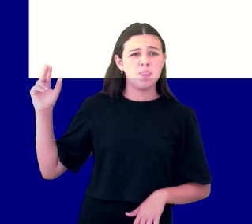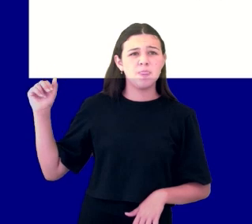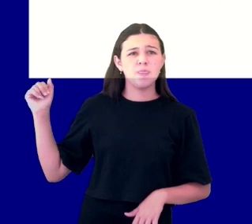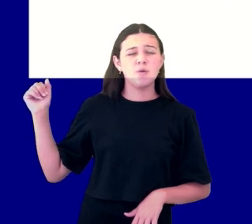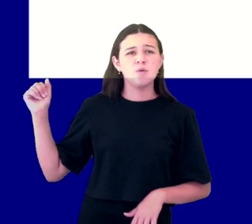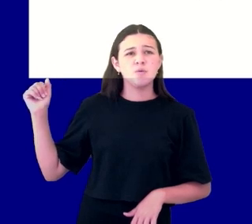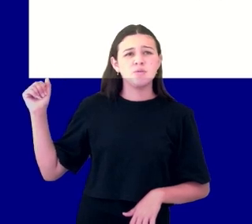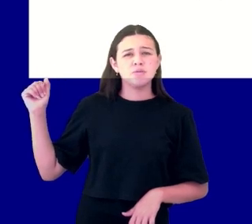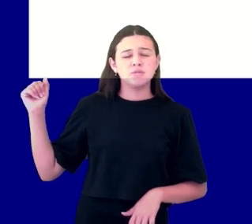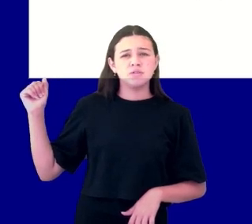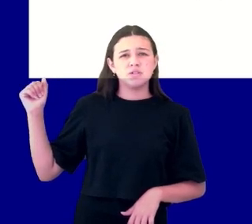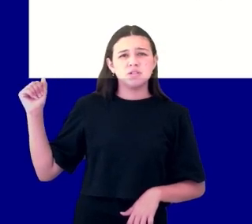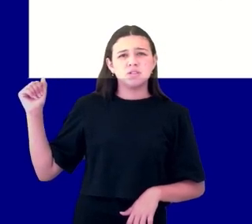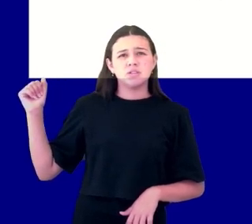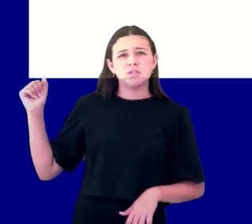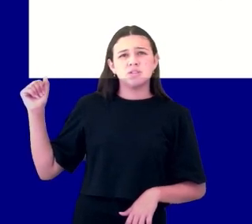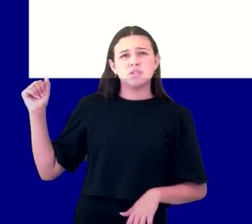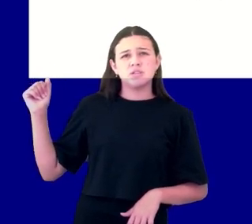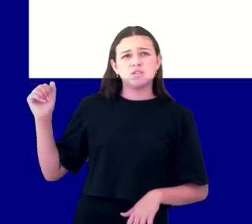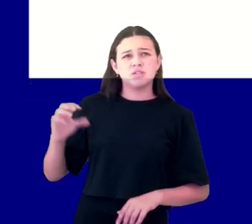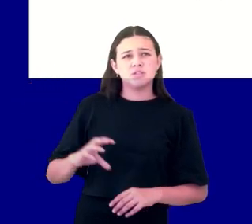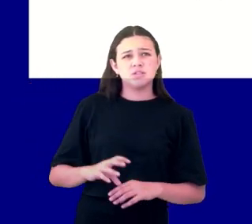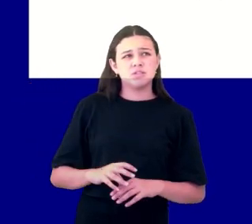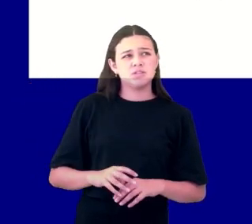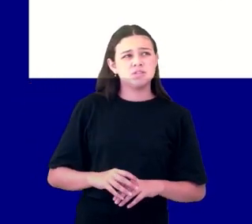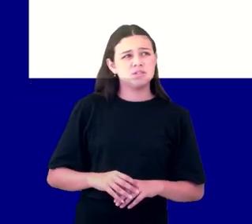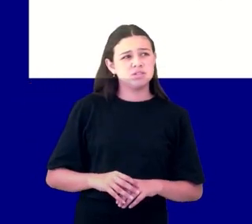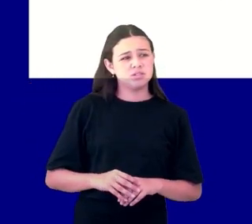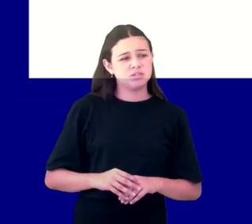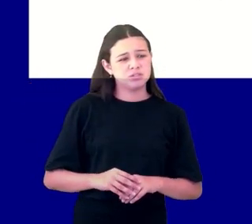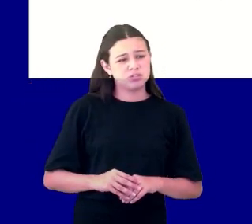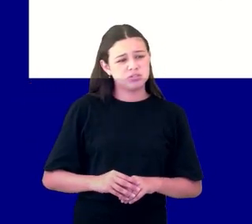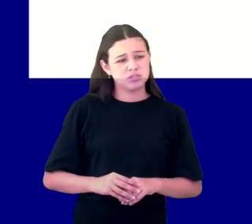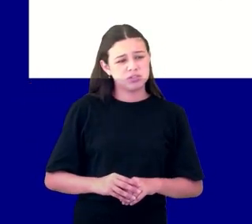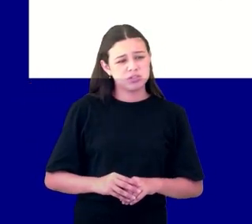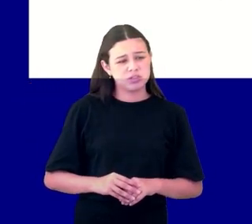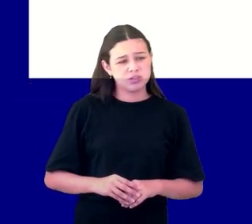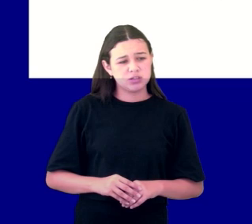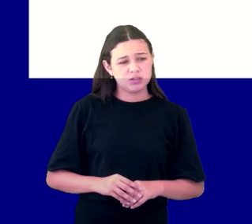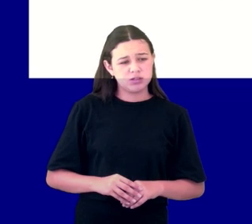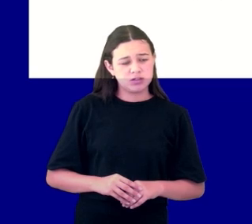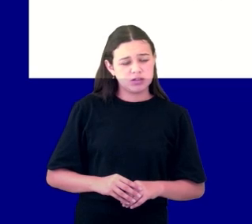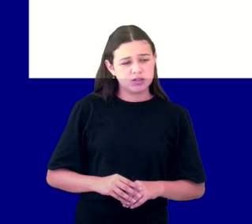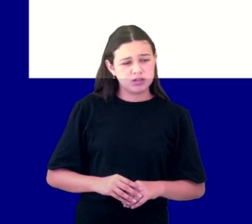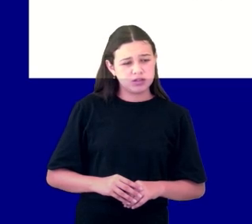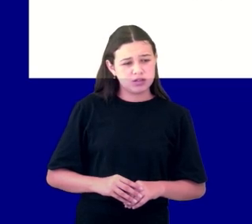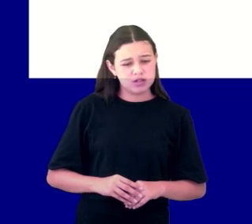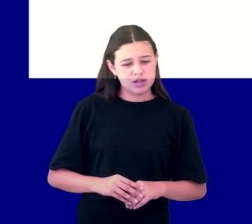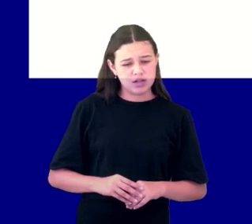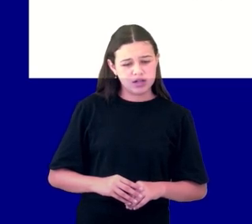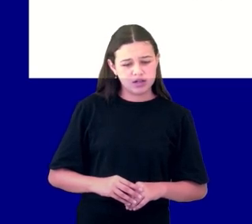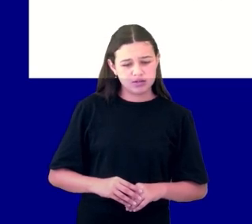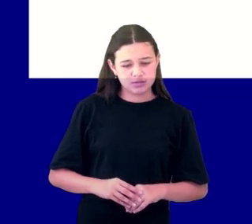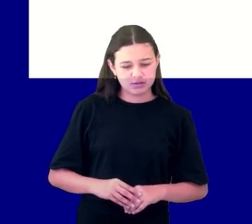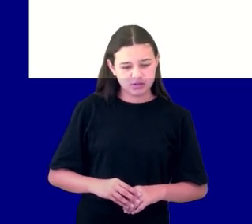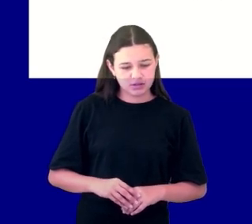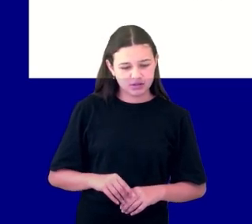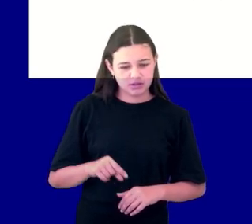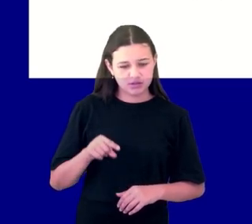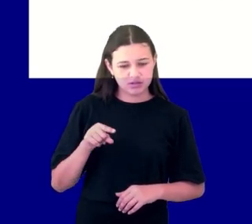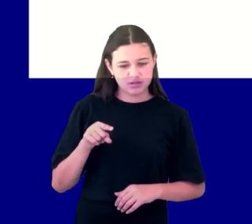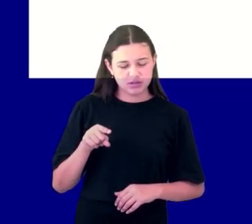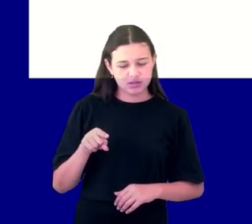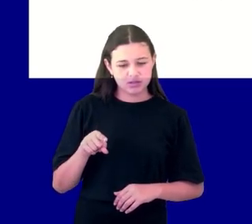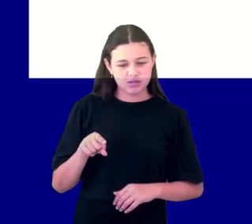no seu controle. Quando é que você vai entender isso? Mas, pastor, eu controlava os meus filhos e agora eles estão se tornando cada vez mais